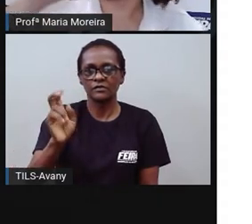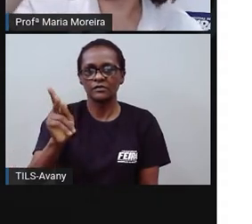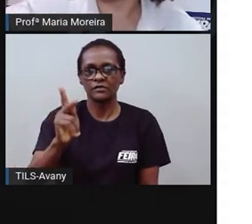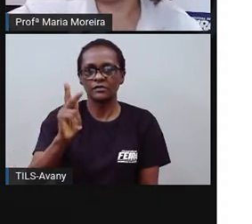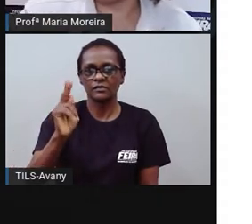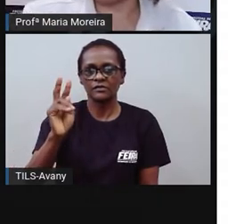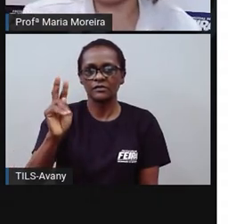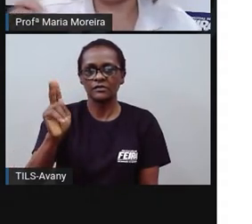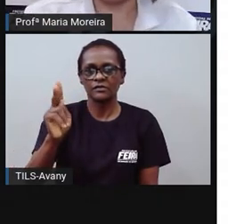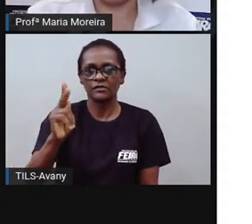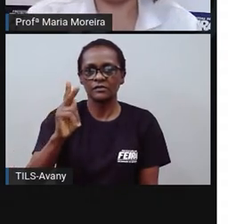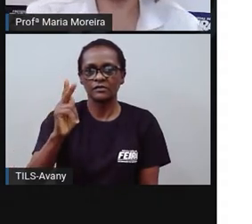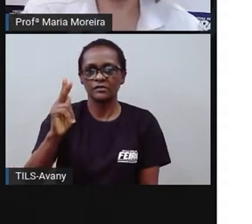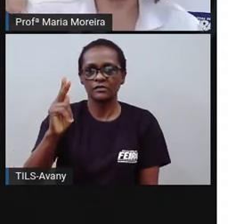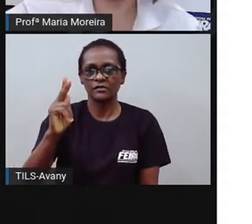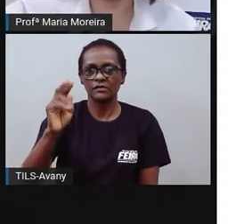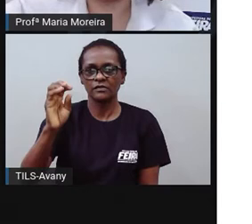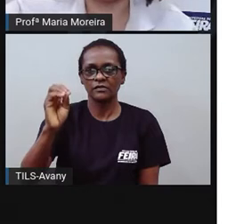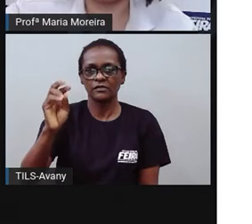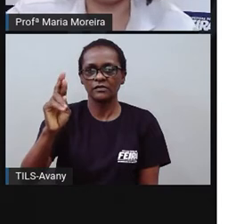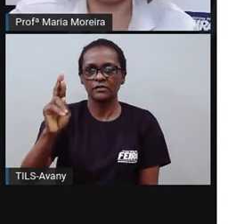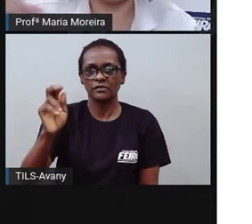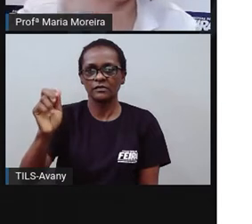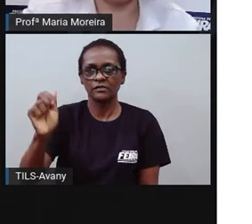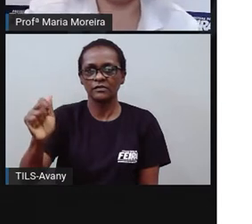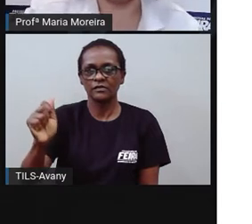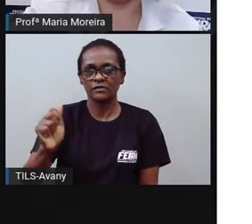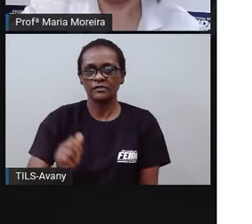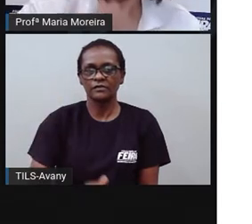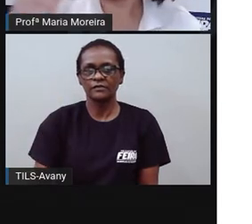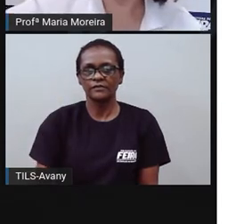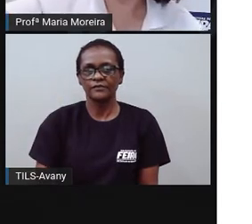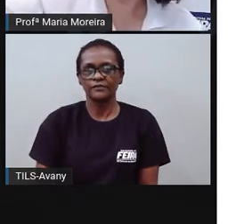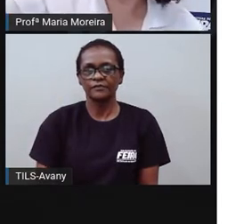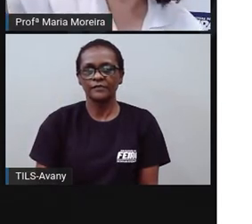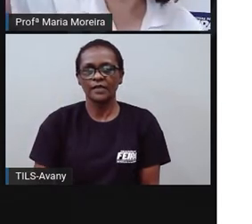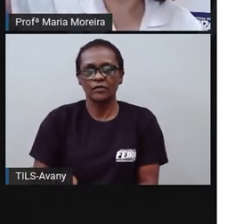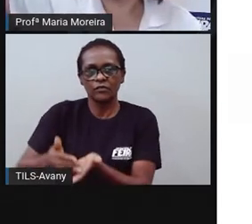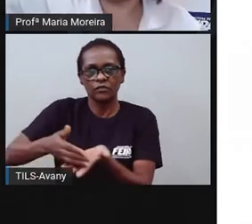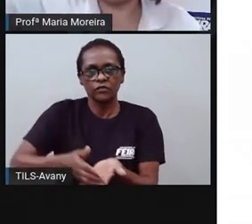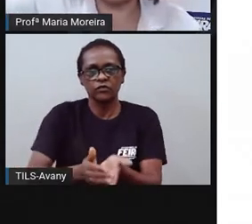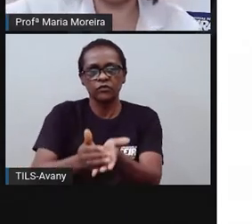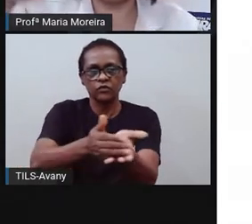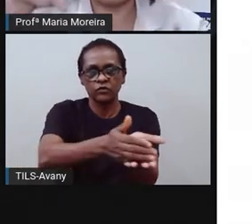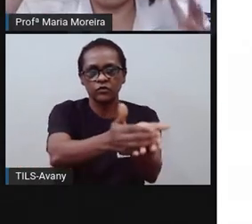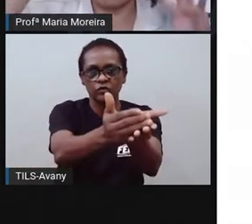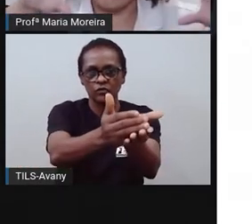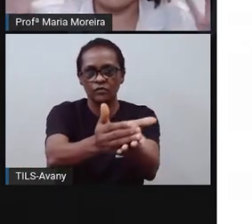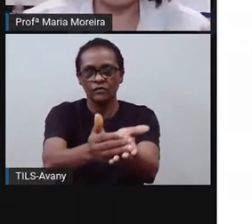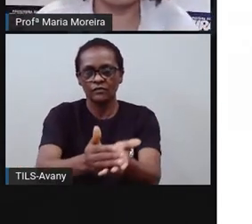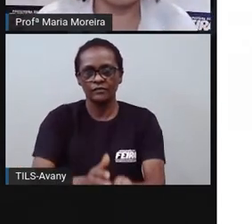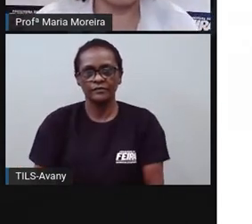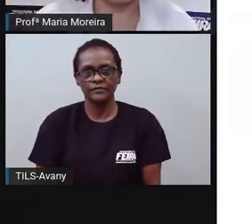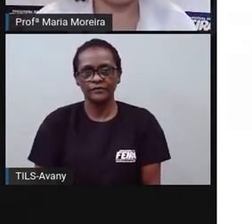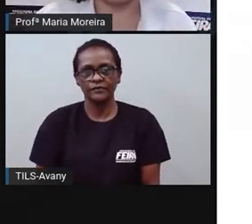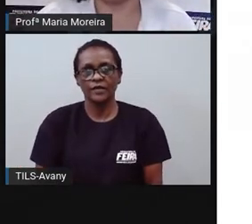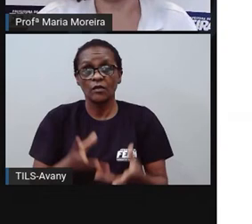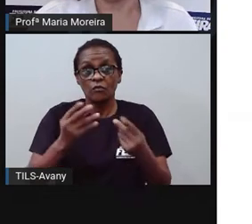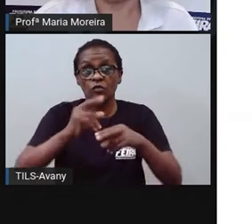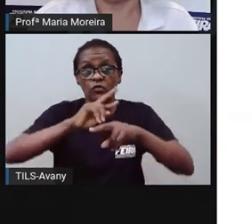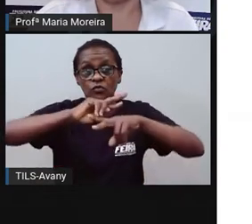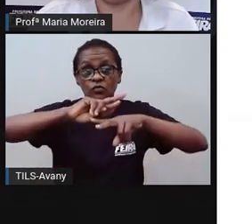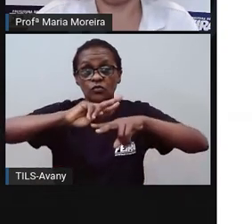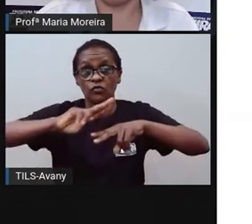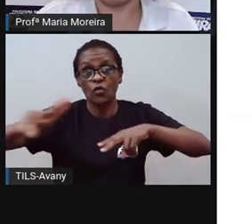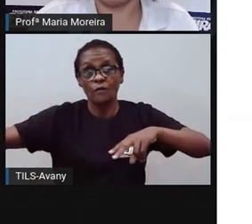para alguns, né? Ah não, Nossa Senhora dos Navegantes, ah não, Nossa Senhora, aí tinham várias possibilidades,